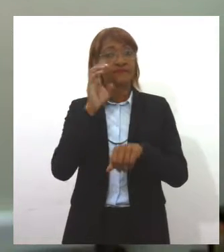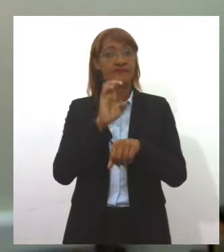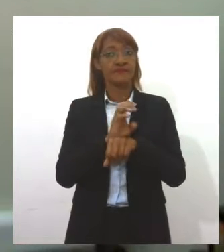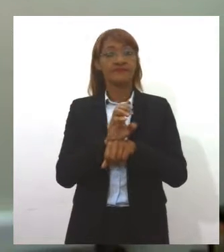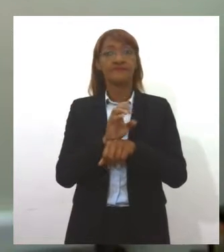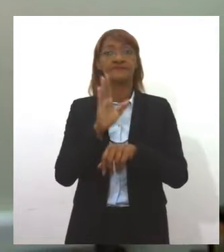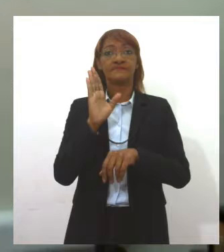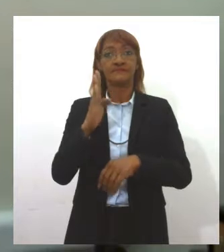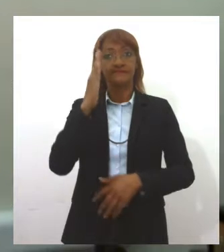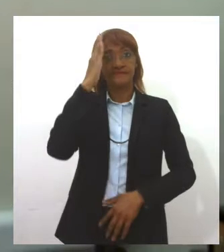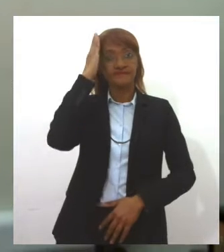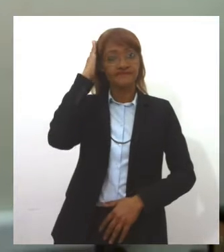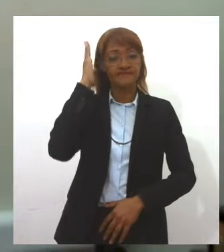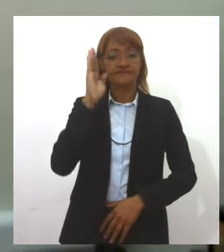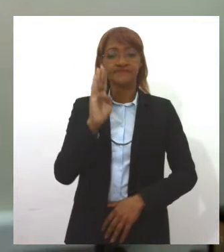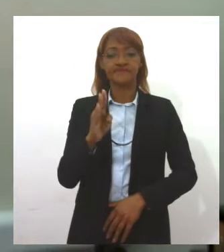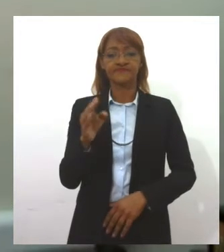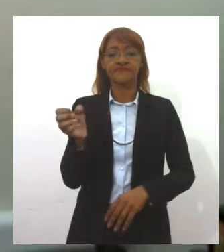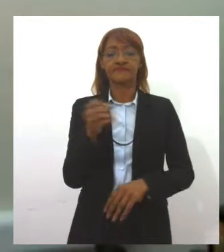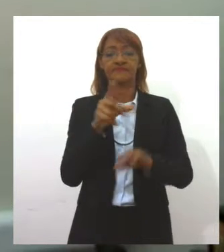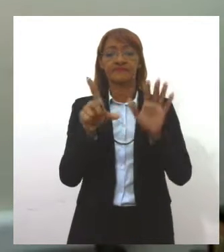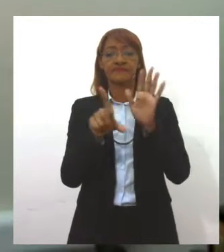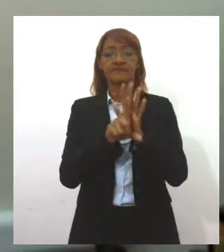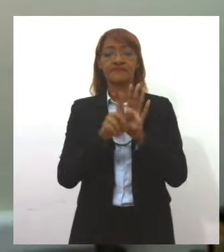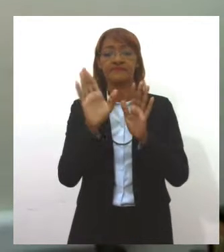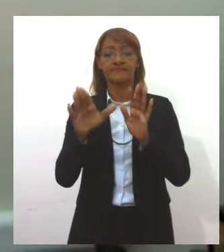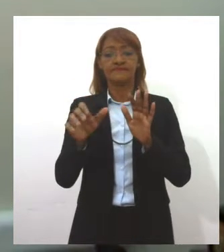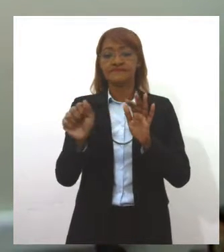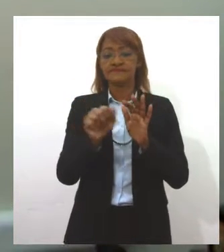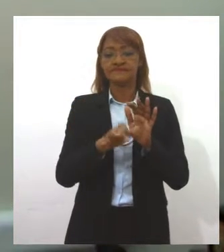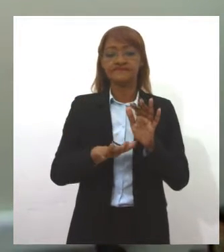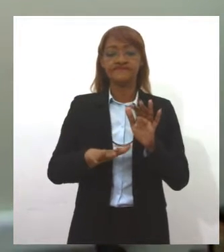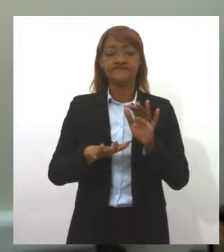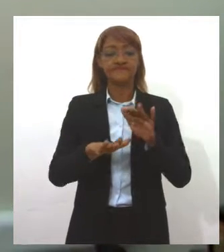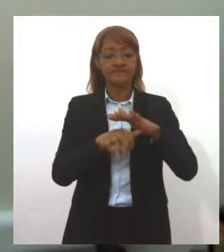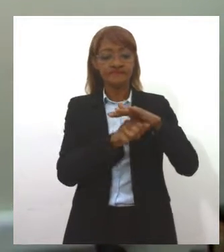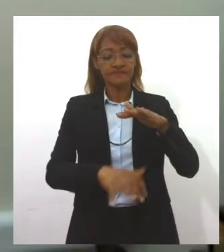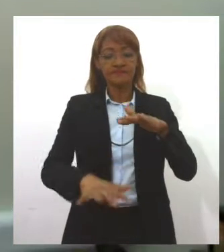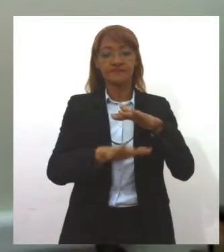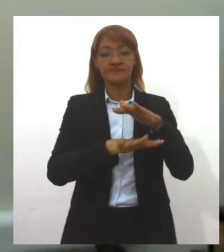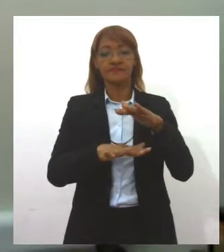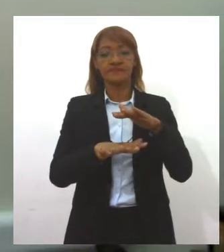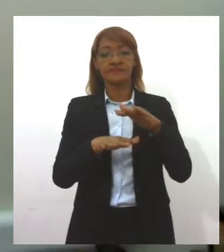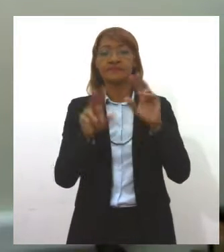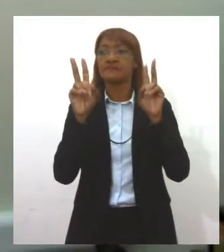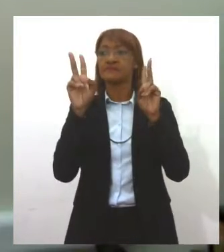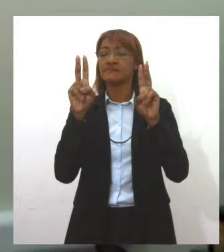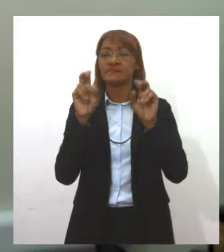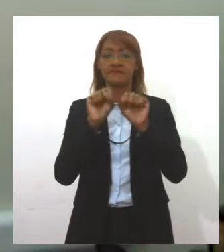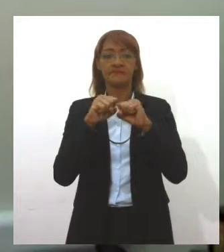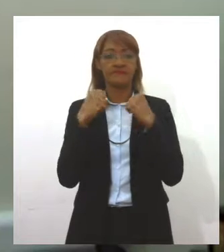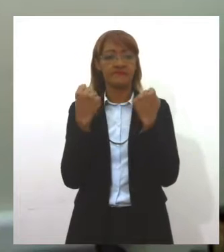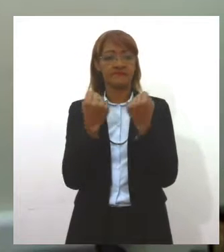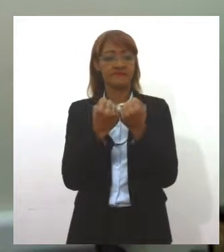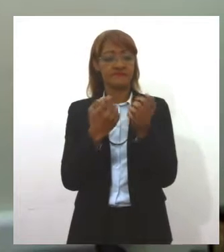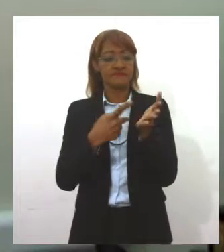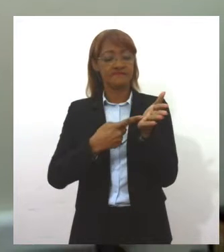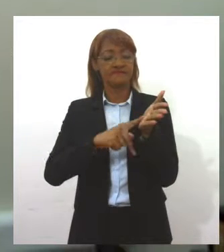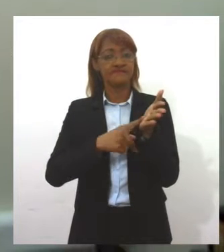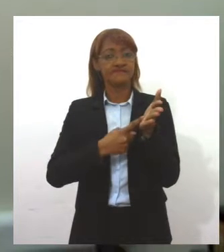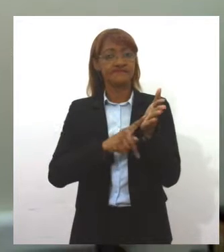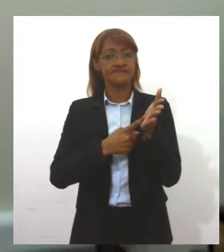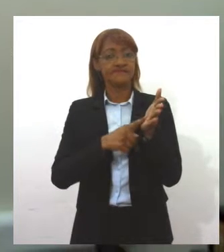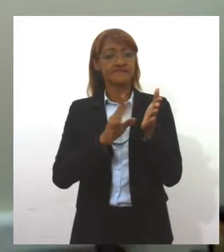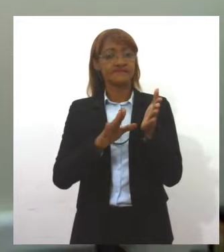Barbosa falou sobre a nova lei do saneamento, lei que é tema de seminário realizado pelo Sindicato dos Trabalhadores na